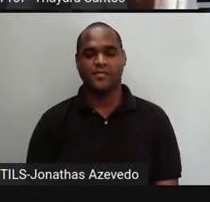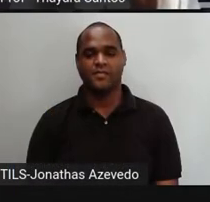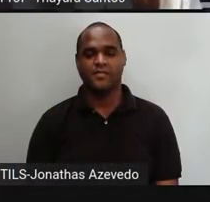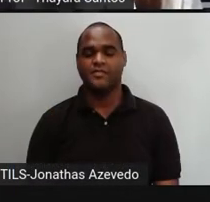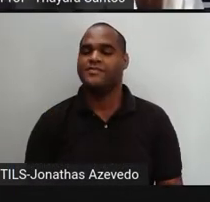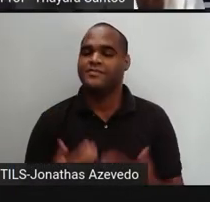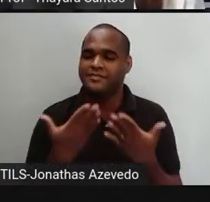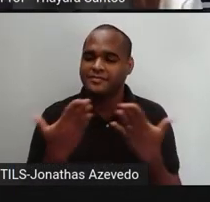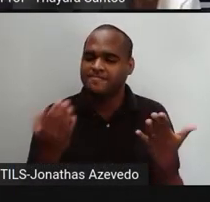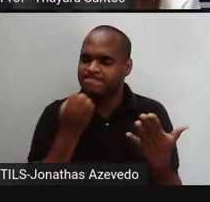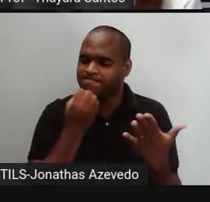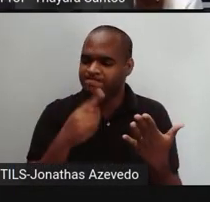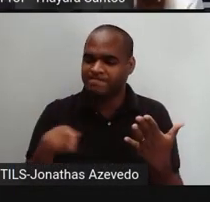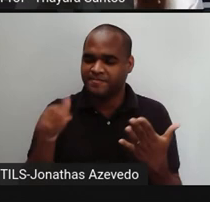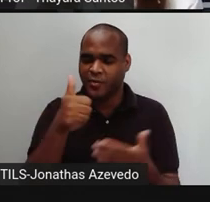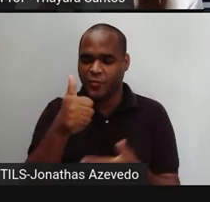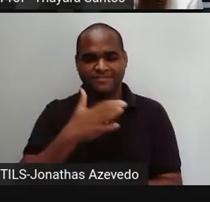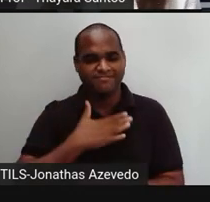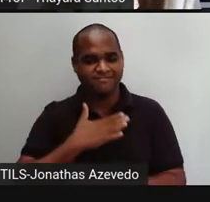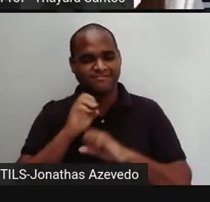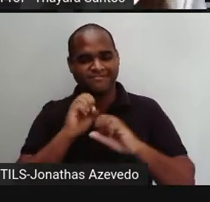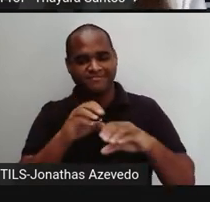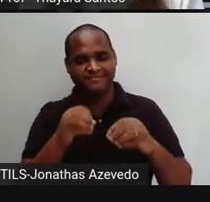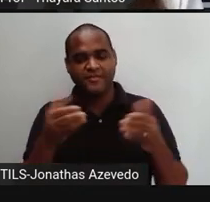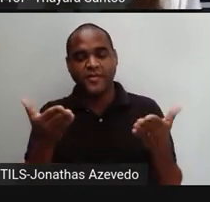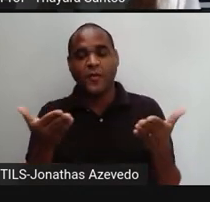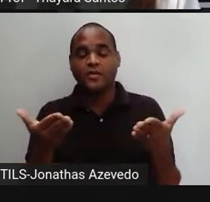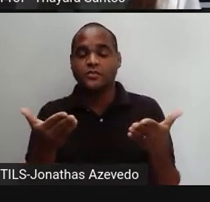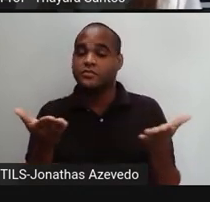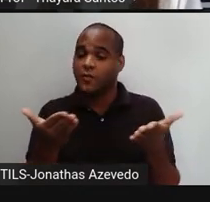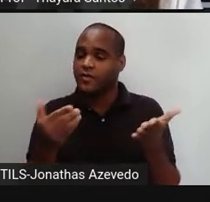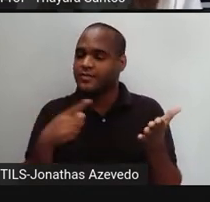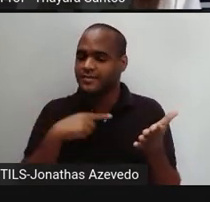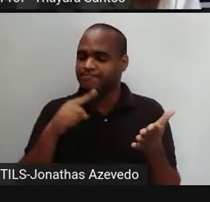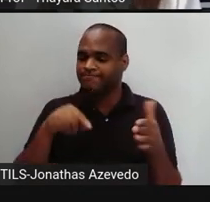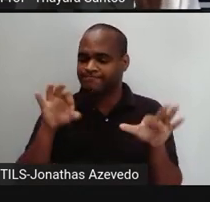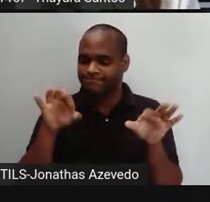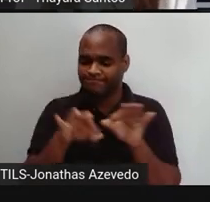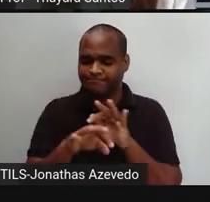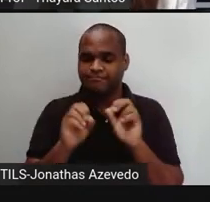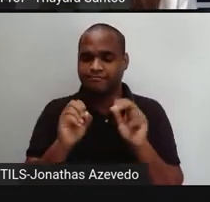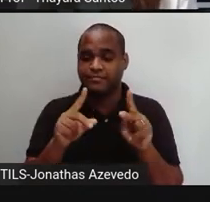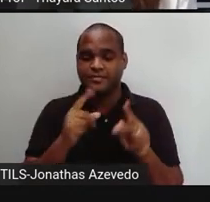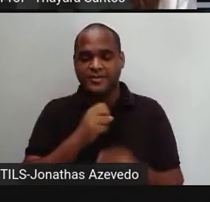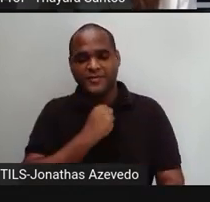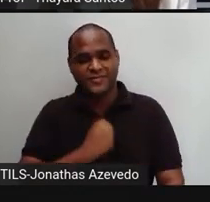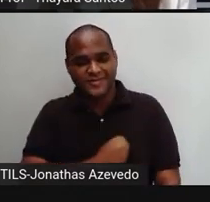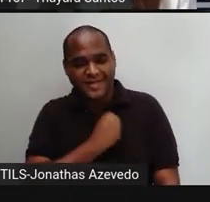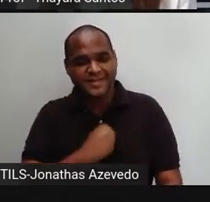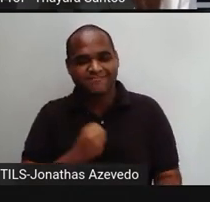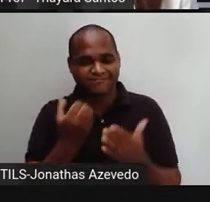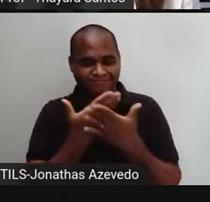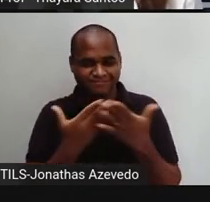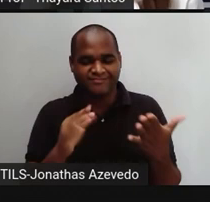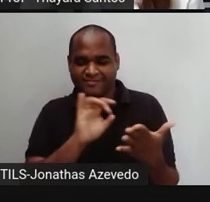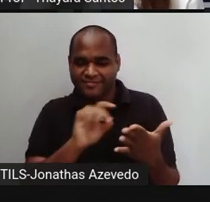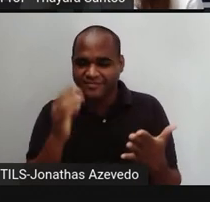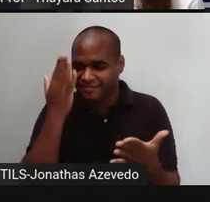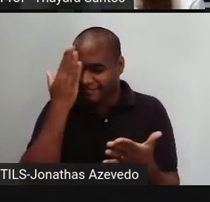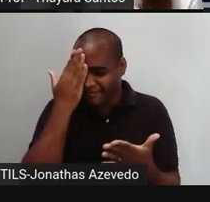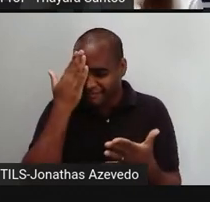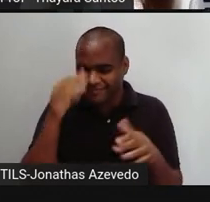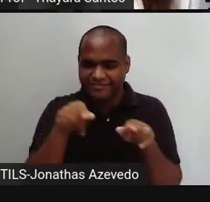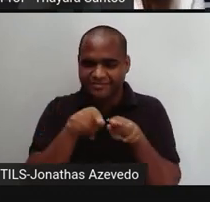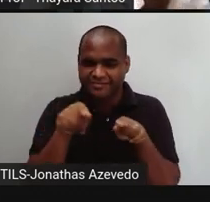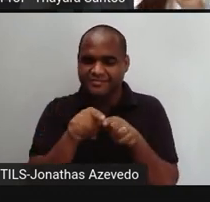Eu espero que vocês tenham curtido a aula de hoje. Por hoje nós vamos ficar por aqui eu vou morrer de saudade de vocês eu sei que vocês também vão